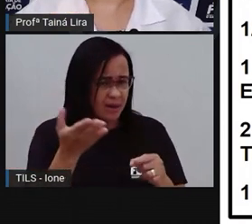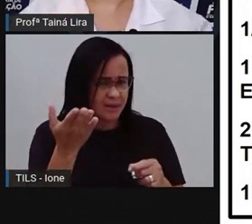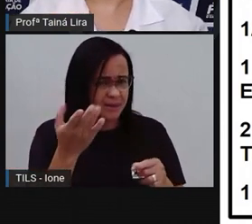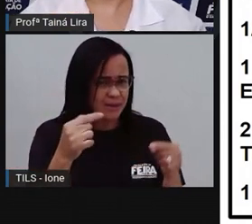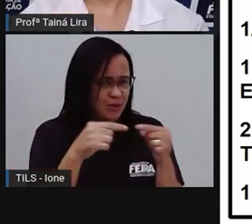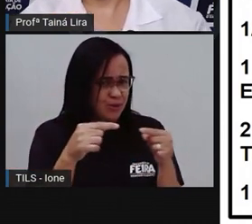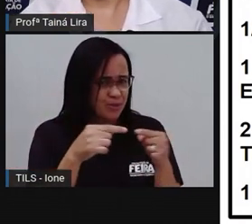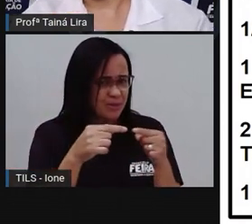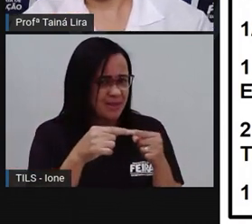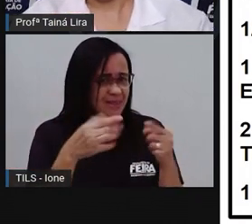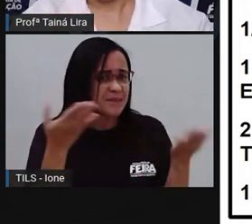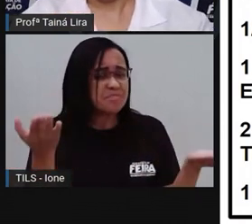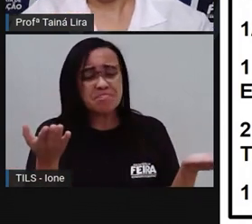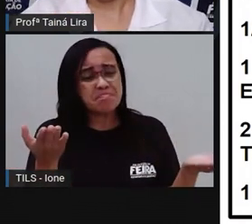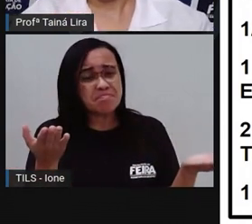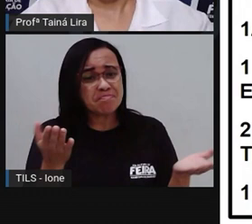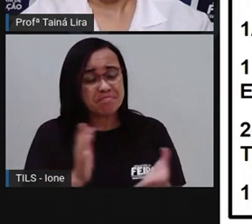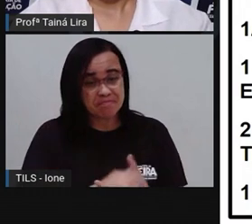Não ouvi direito.